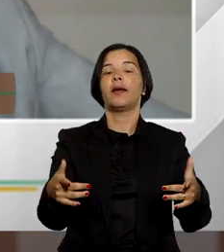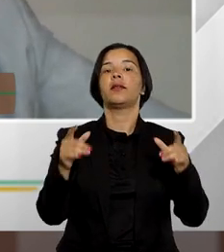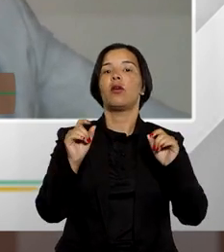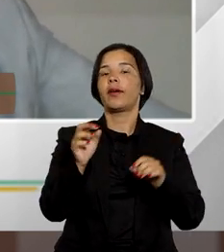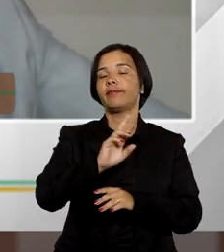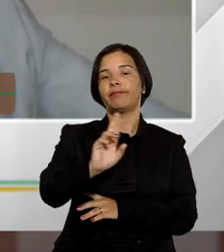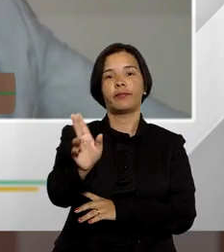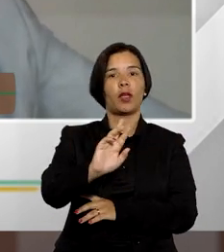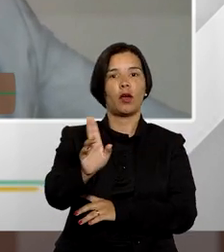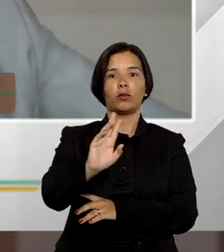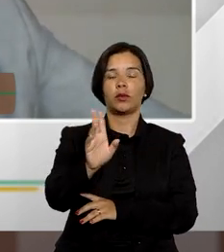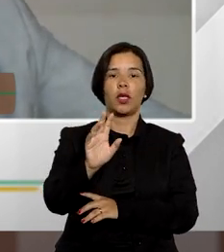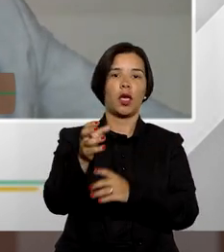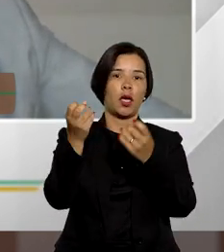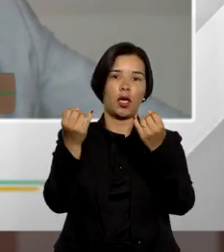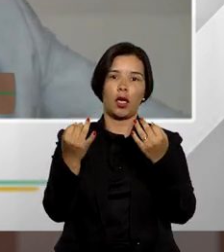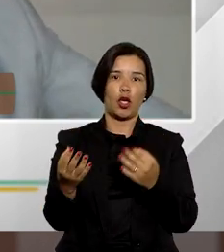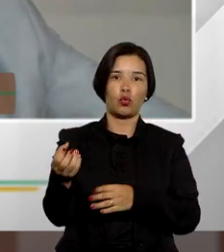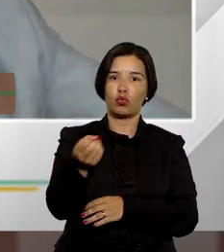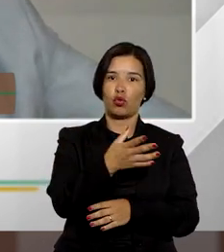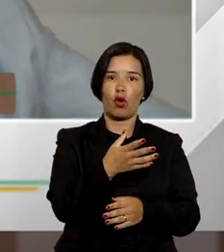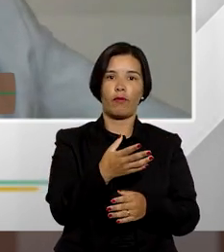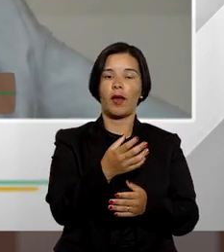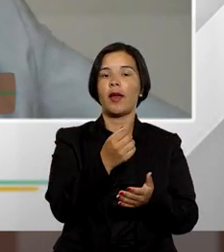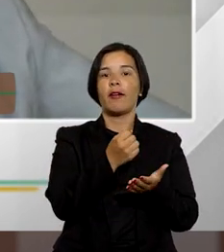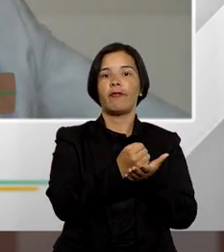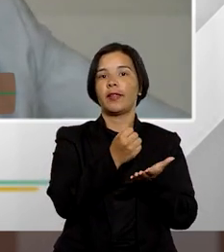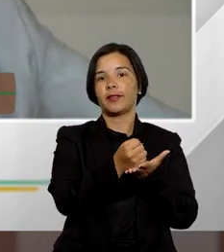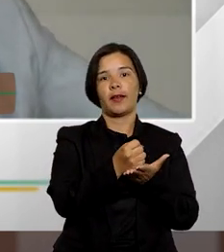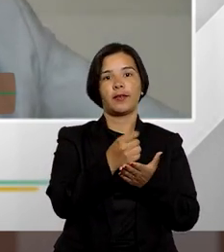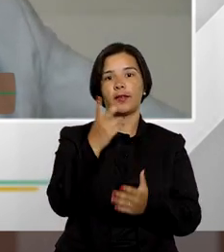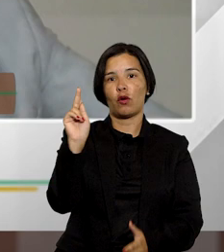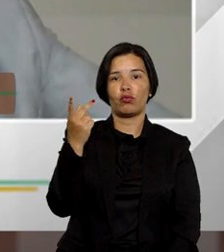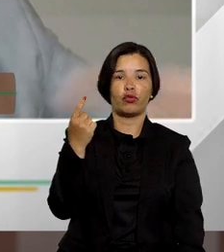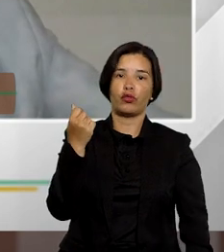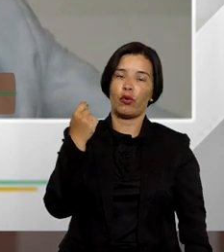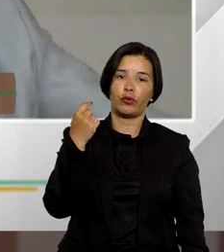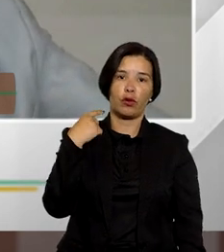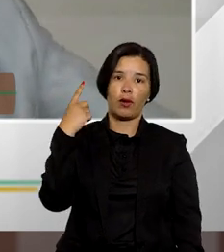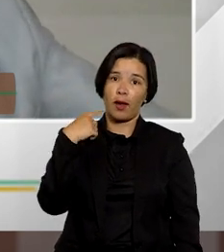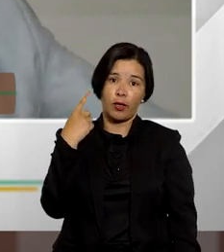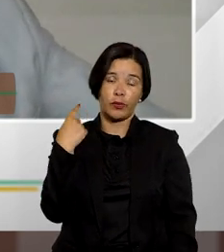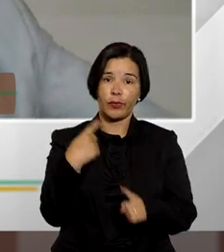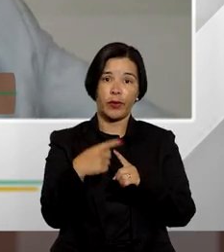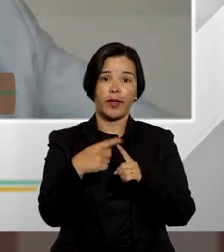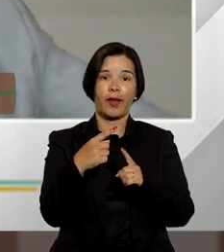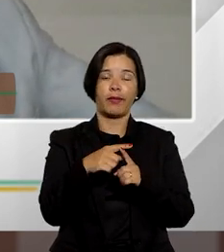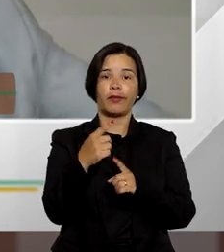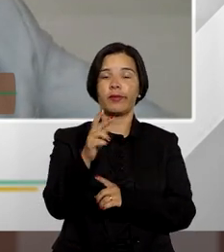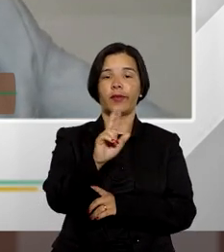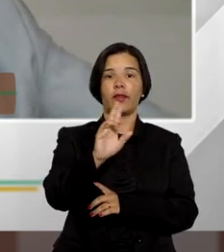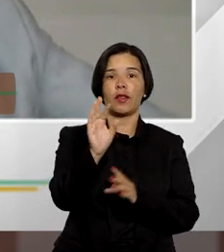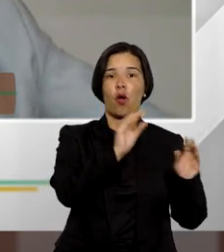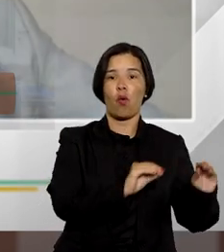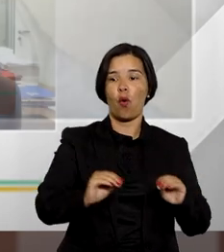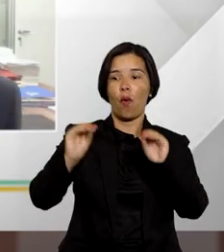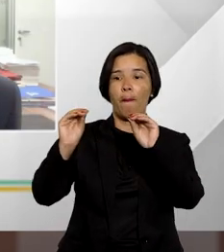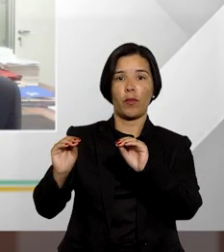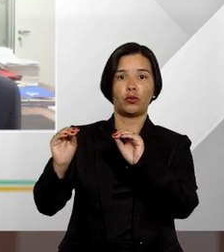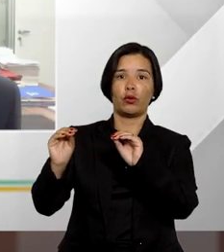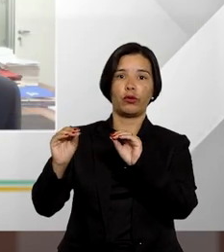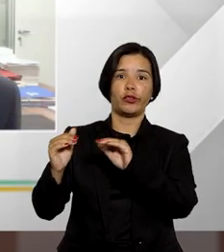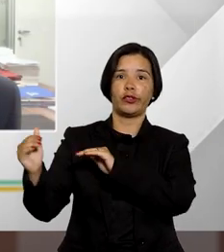casos não há de se falar em nova fixação de honorários recursais porque não há mudança de instância recursal